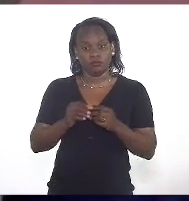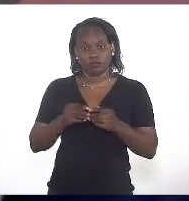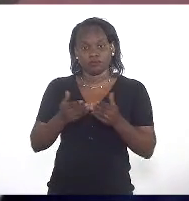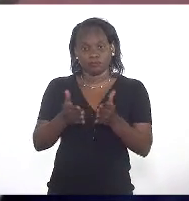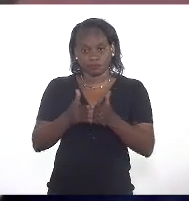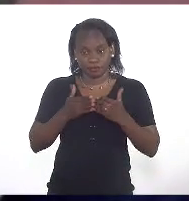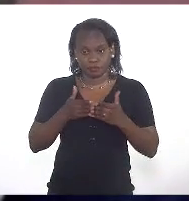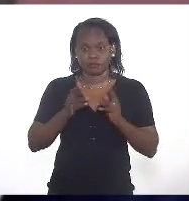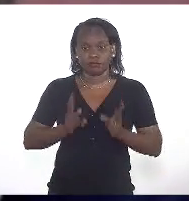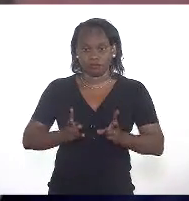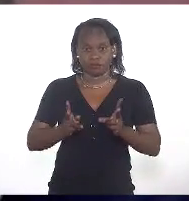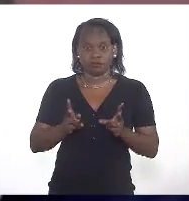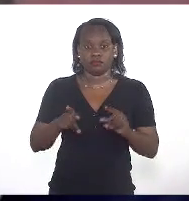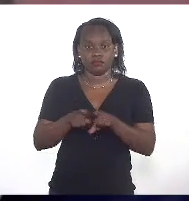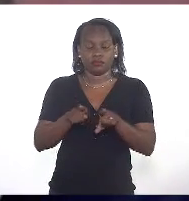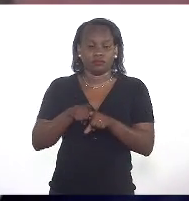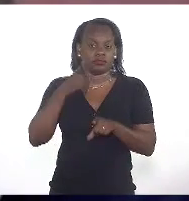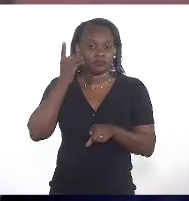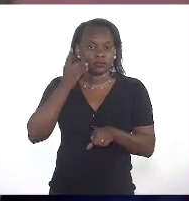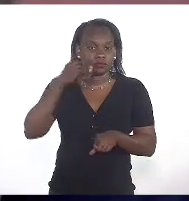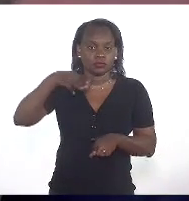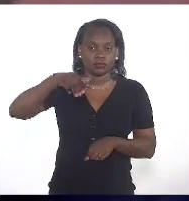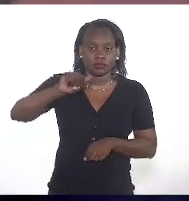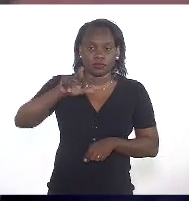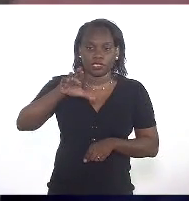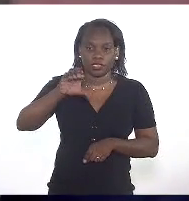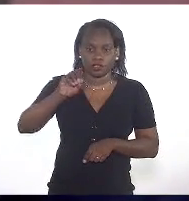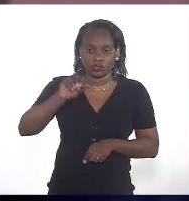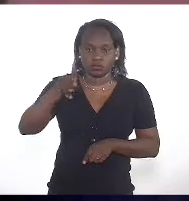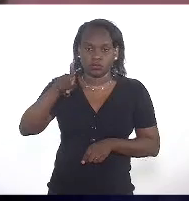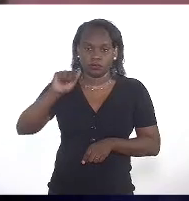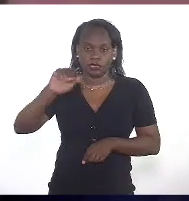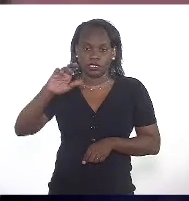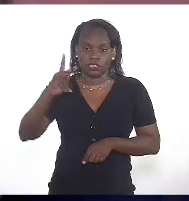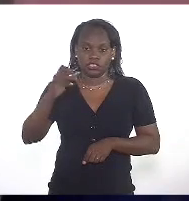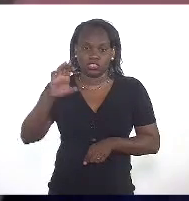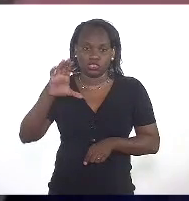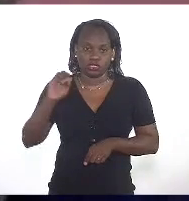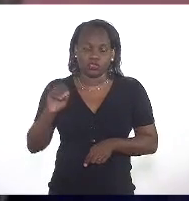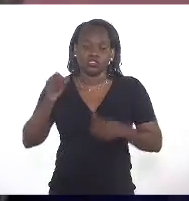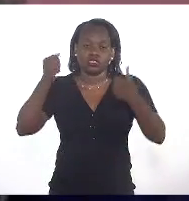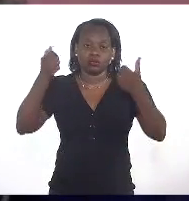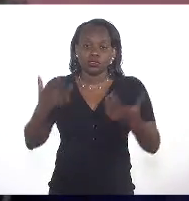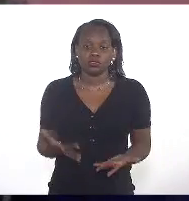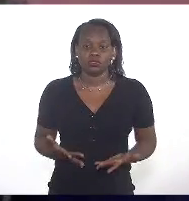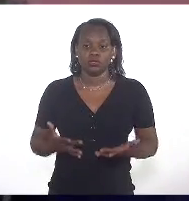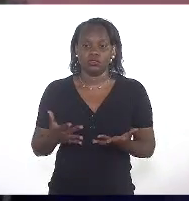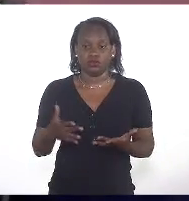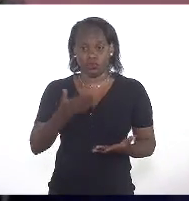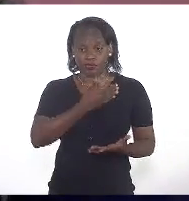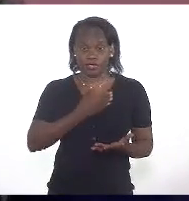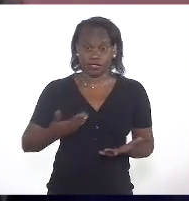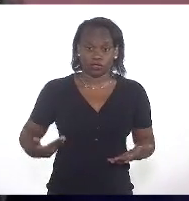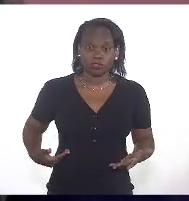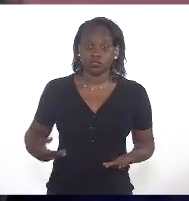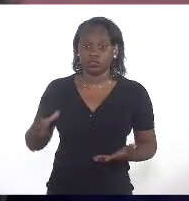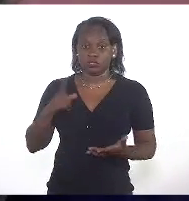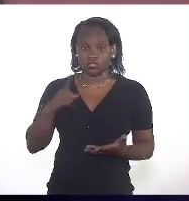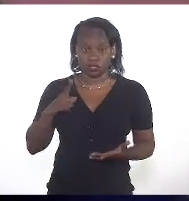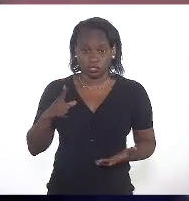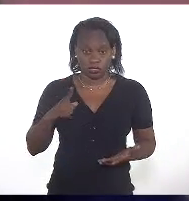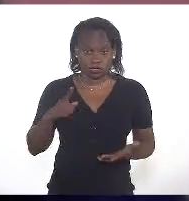solicitação ao deputado Márcio Pacheco, que informou que assim que o governador estivesse